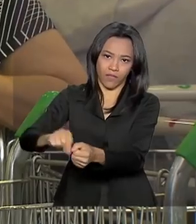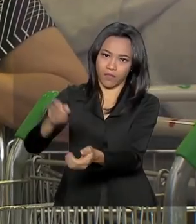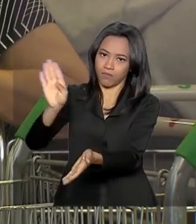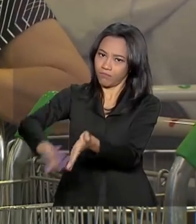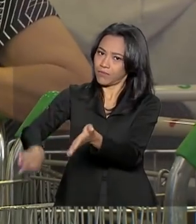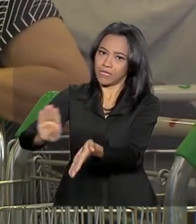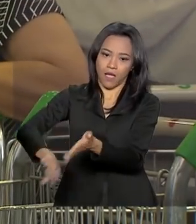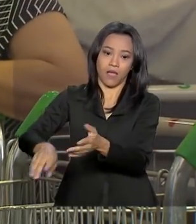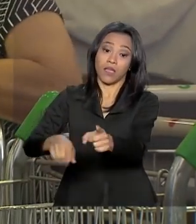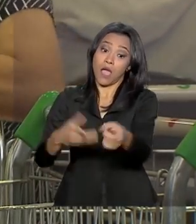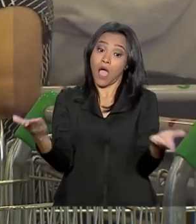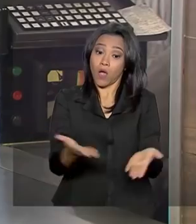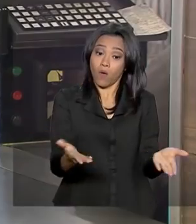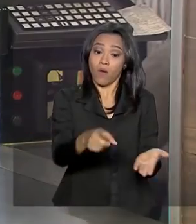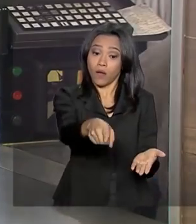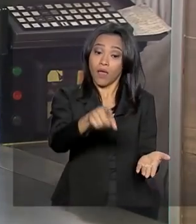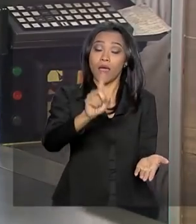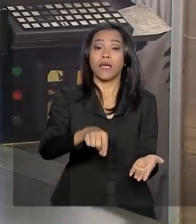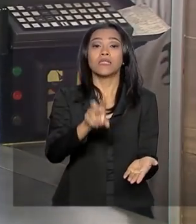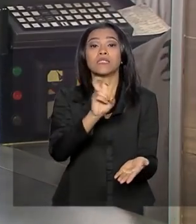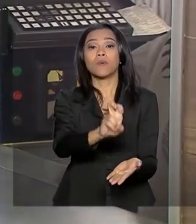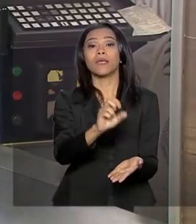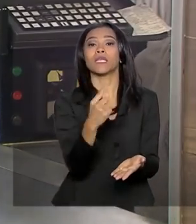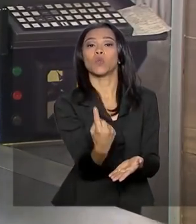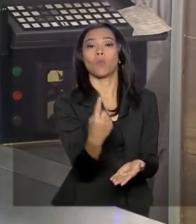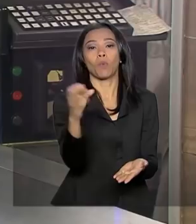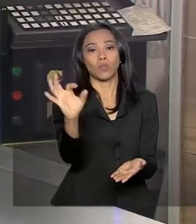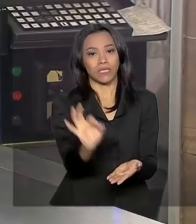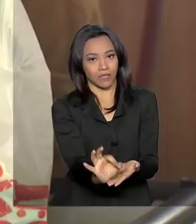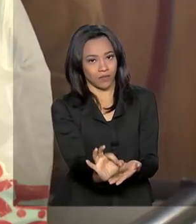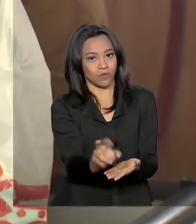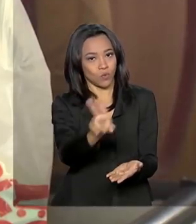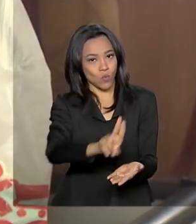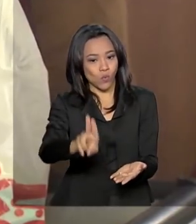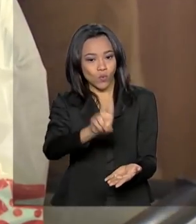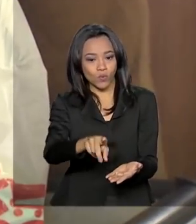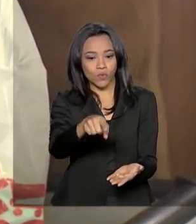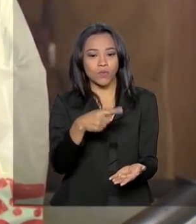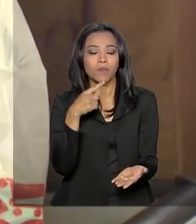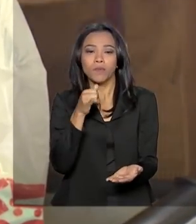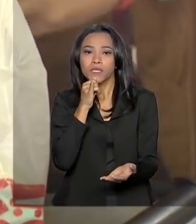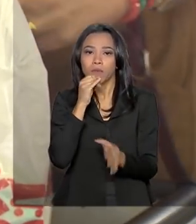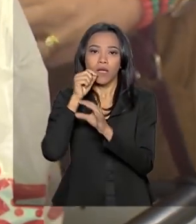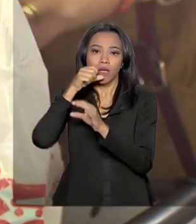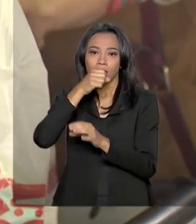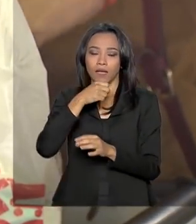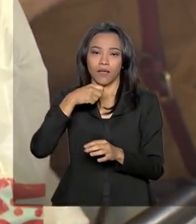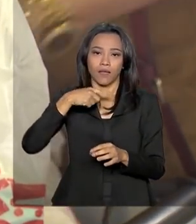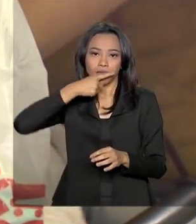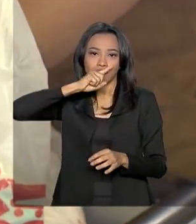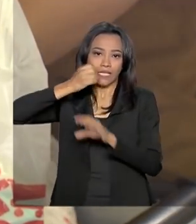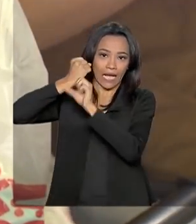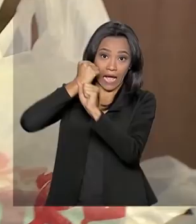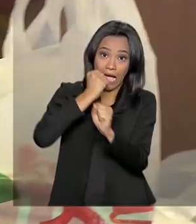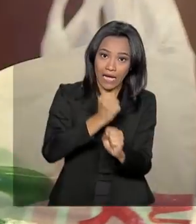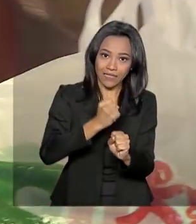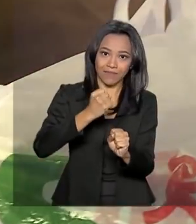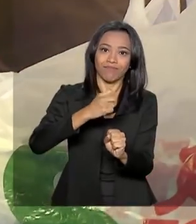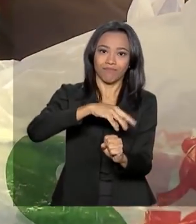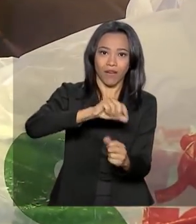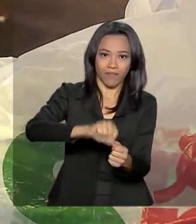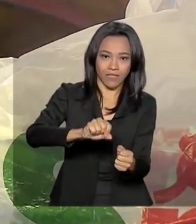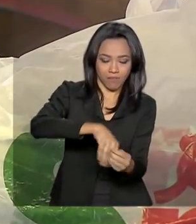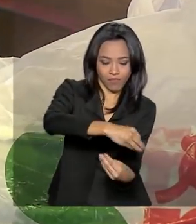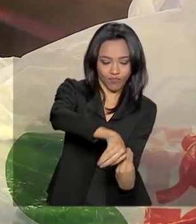sacolas devem ser feitas de, no mínimo,% de recursos renováveis, como cana-de-açúcar e milho. Elas devem poder ser